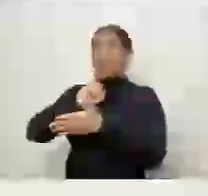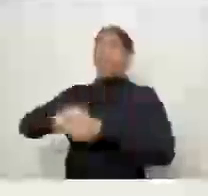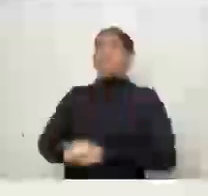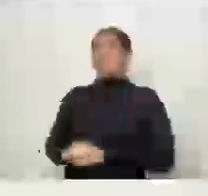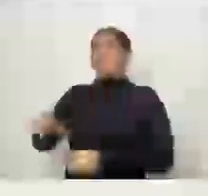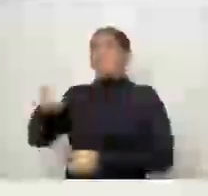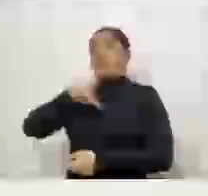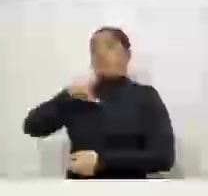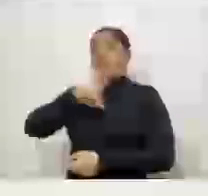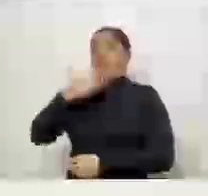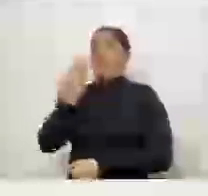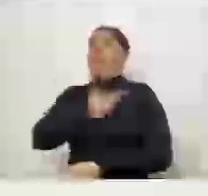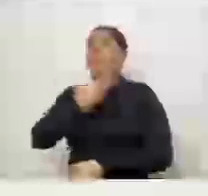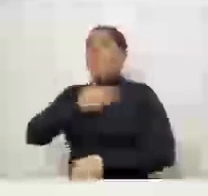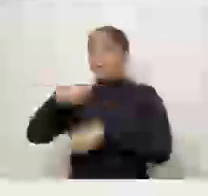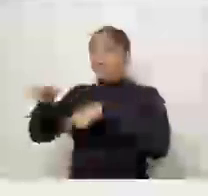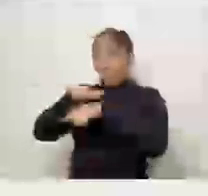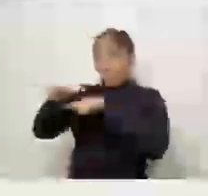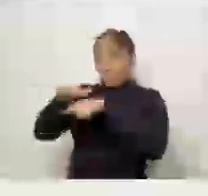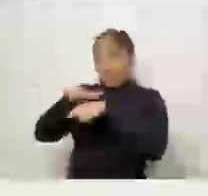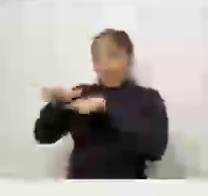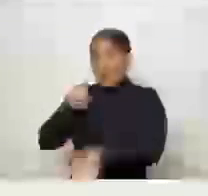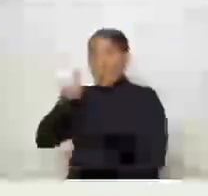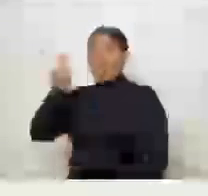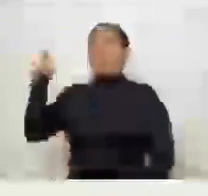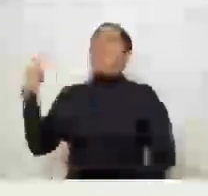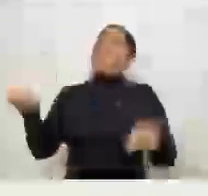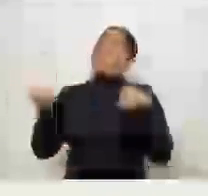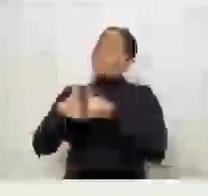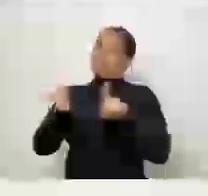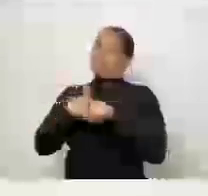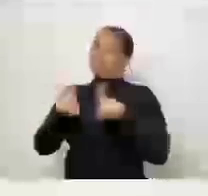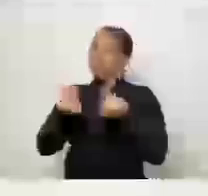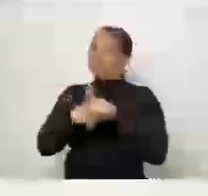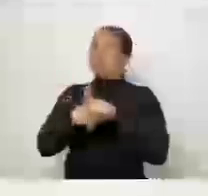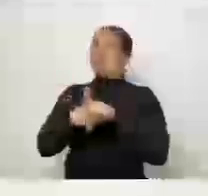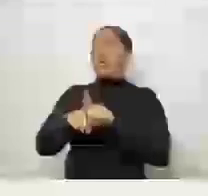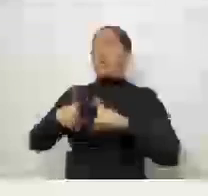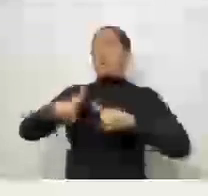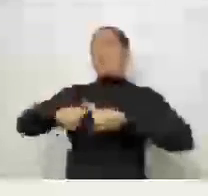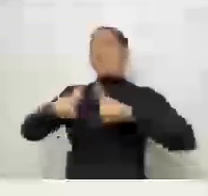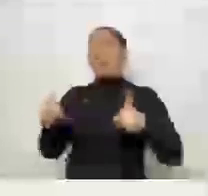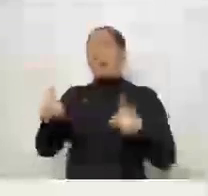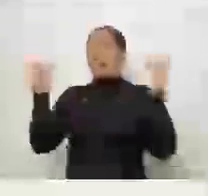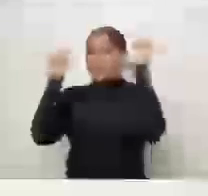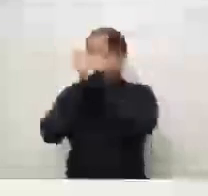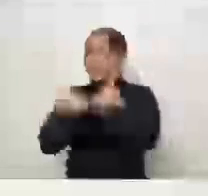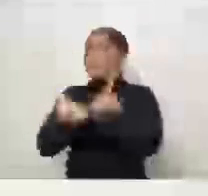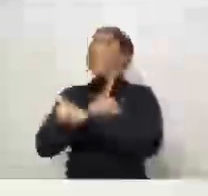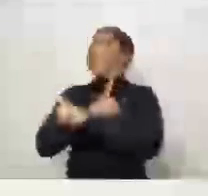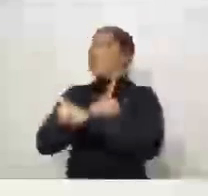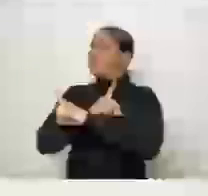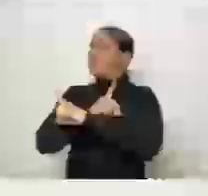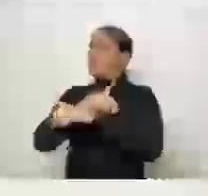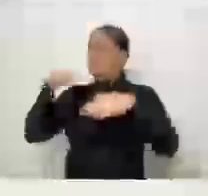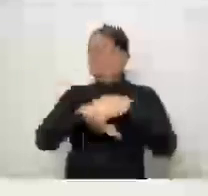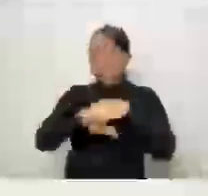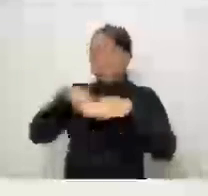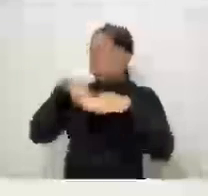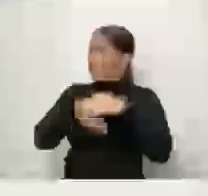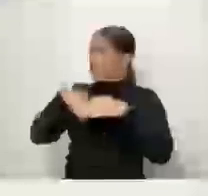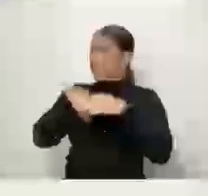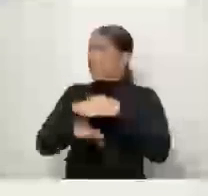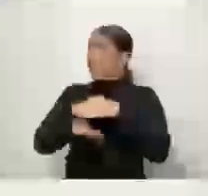guardando e arquivando esses documentos que, com o tempo, se tornam insalubres. Se tornam até gerando danos à saúde da